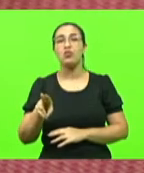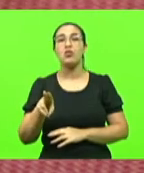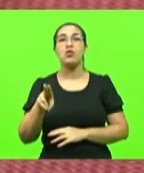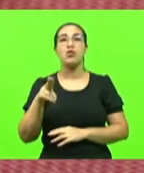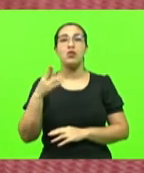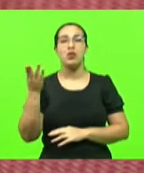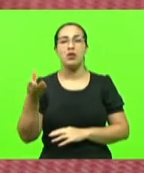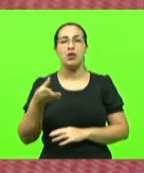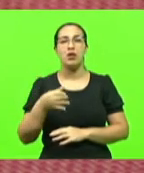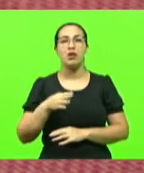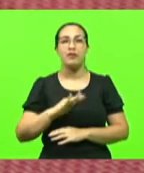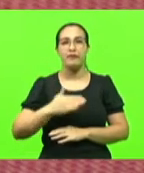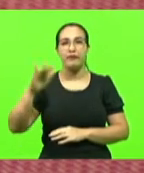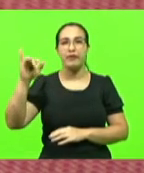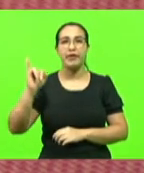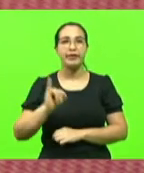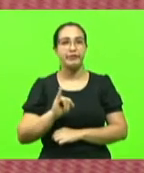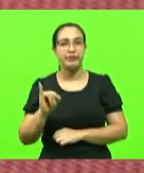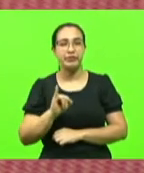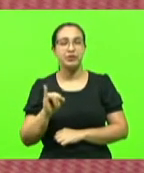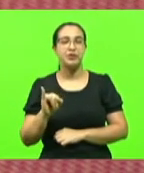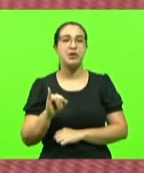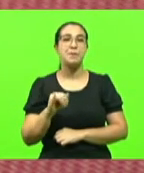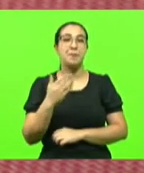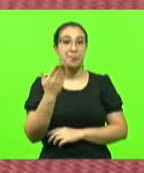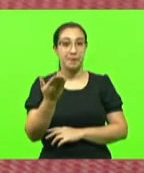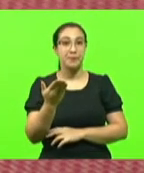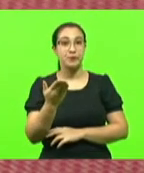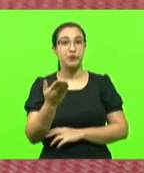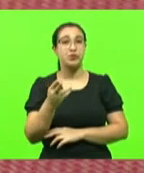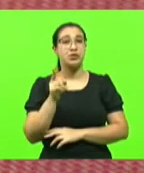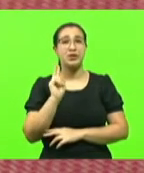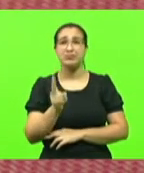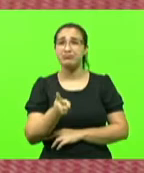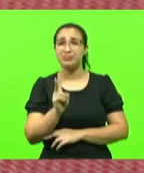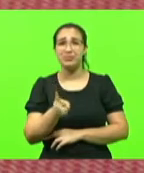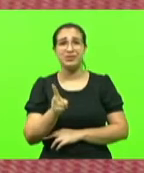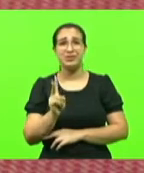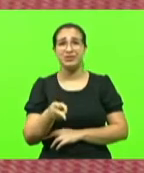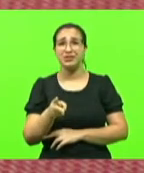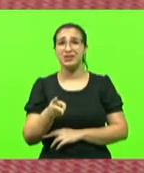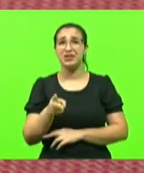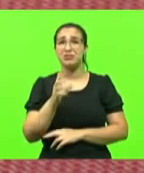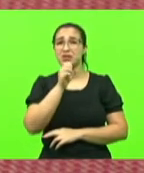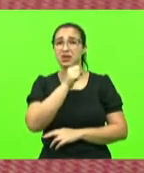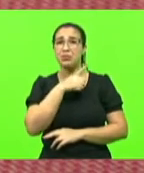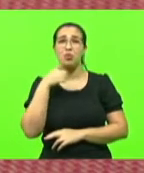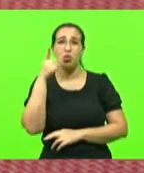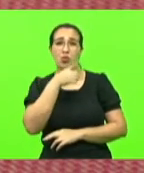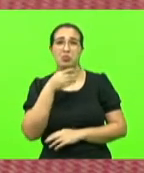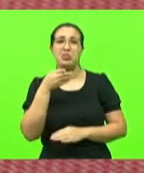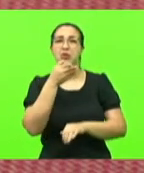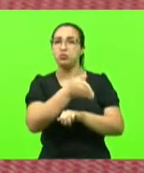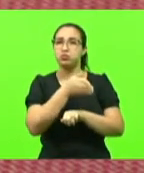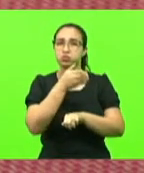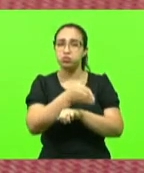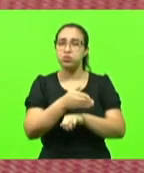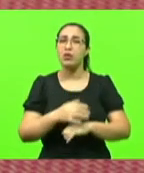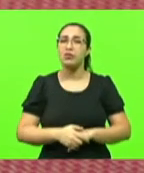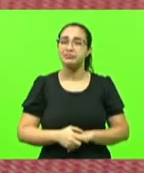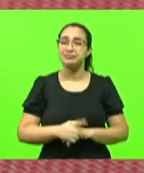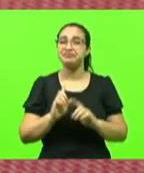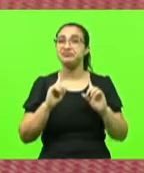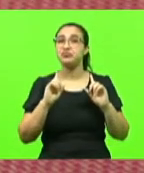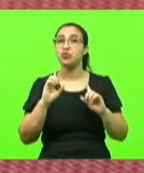Alto Vale, que V. Exª está lá todo o final de semana e todos temos que